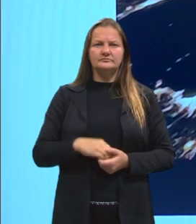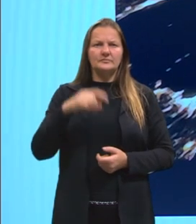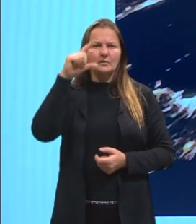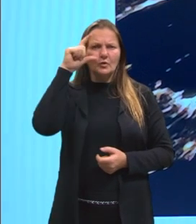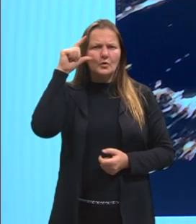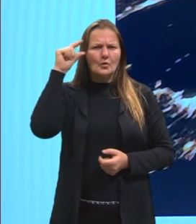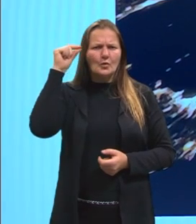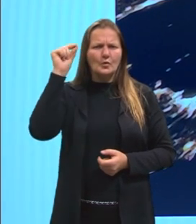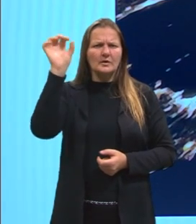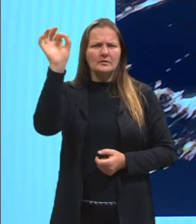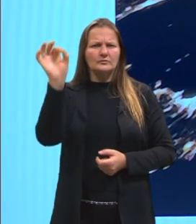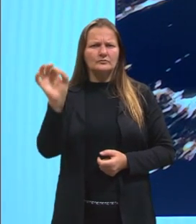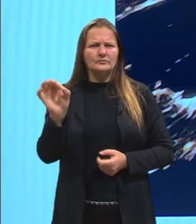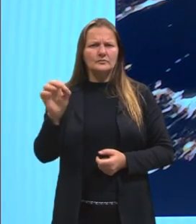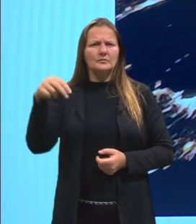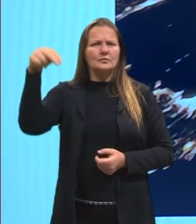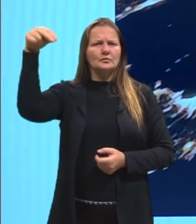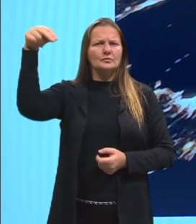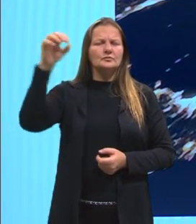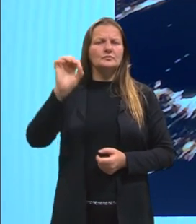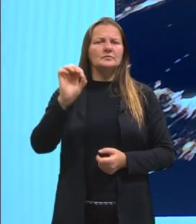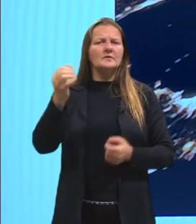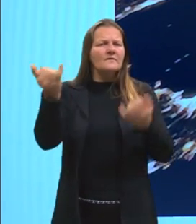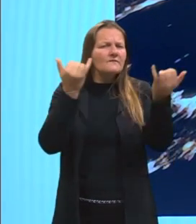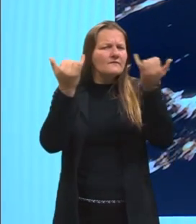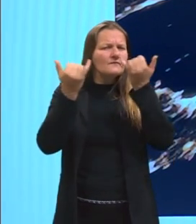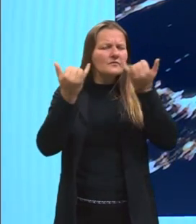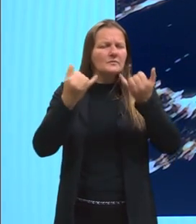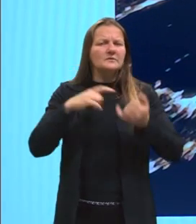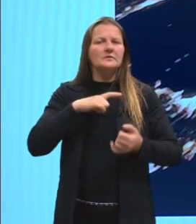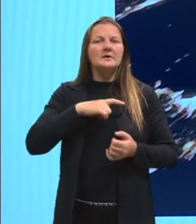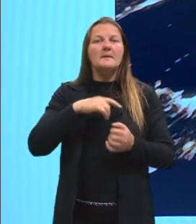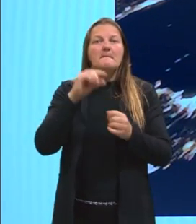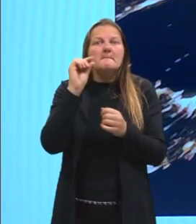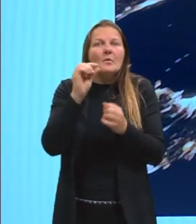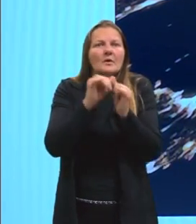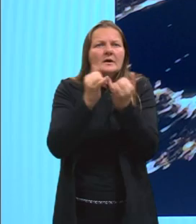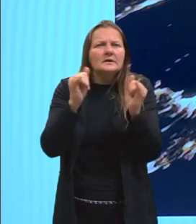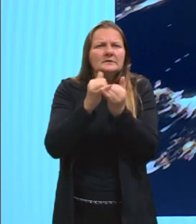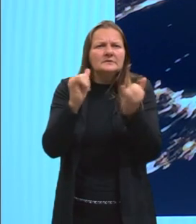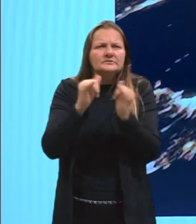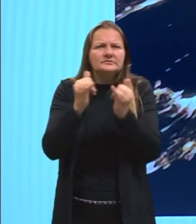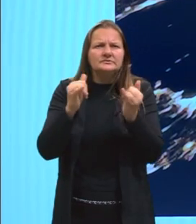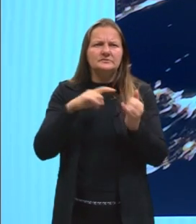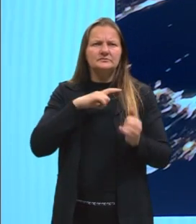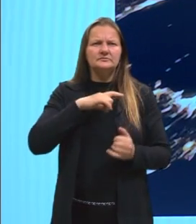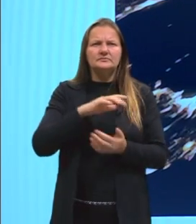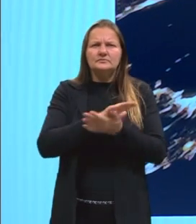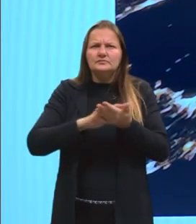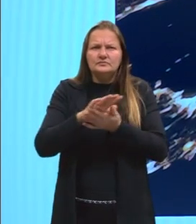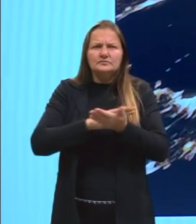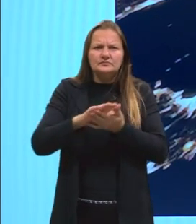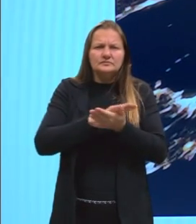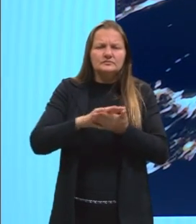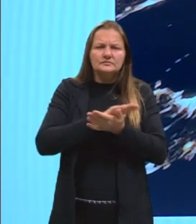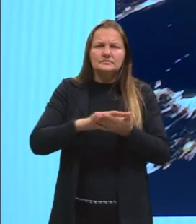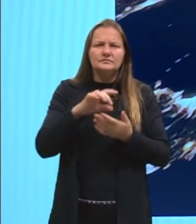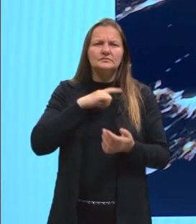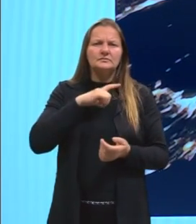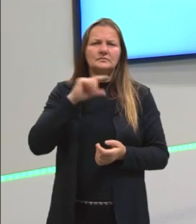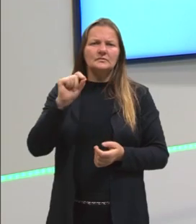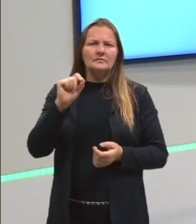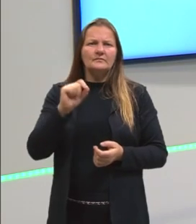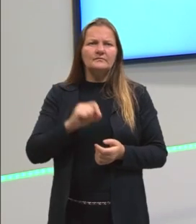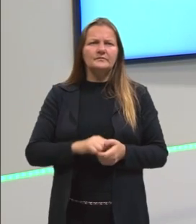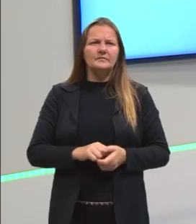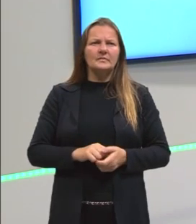pouquíssimas, né, informações, mas a informação que nós temos é que eles têm pouca energia. Olha aqui, né, nós temos uma lacuna. Em compensação, nós temos a